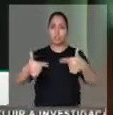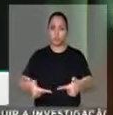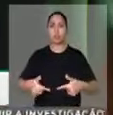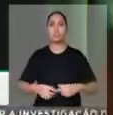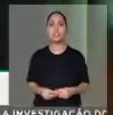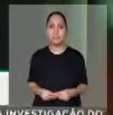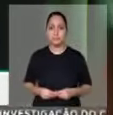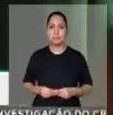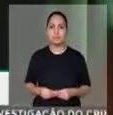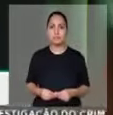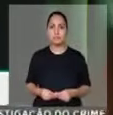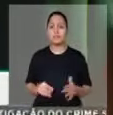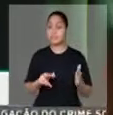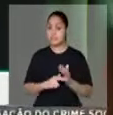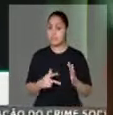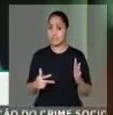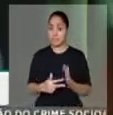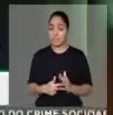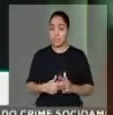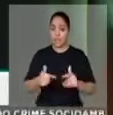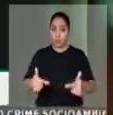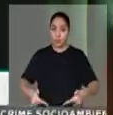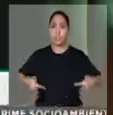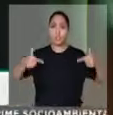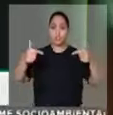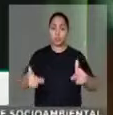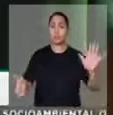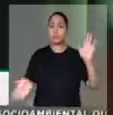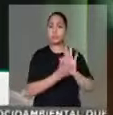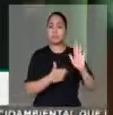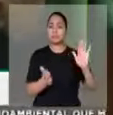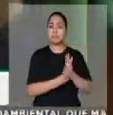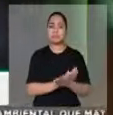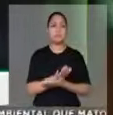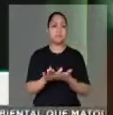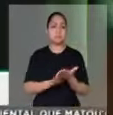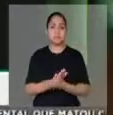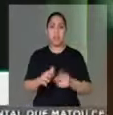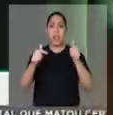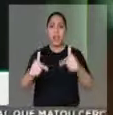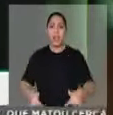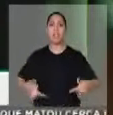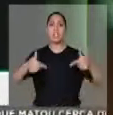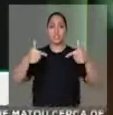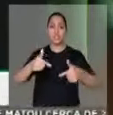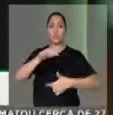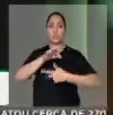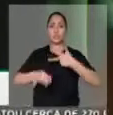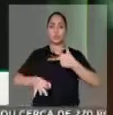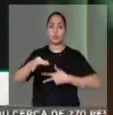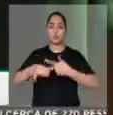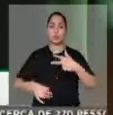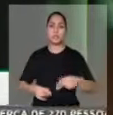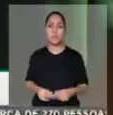é uma atitude destemperada, é uma atitude sem propósito, é uma atitude que coloca o judiciário...